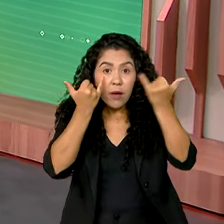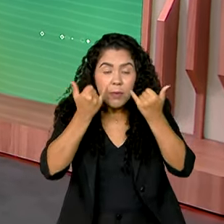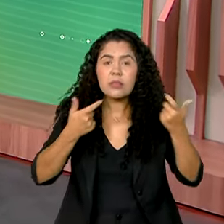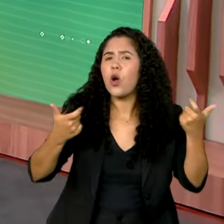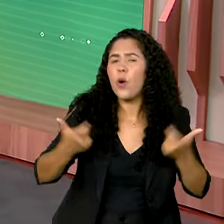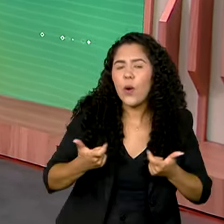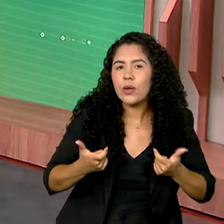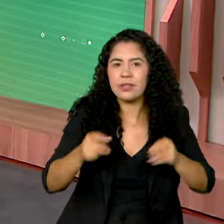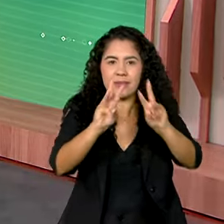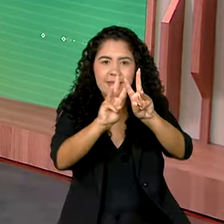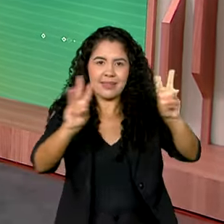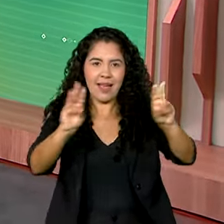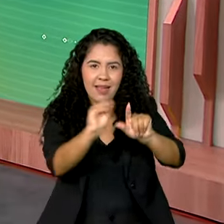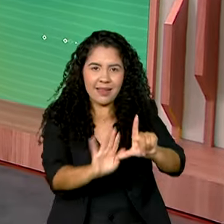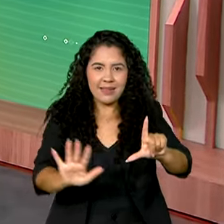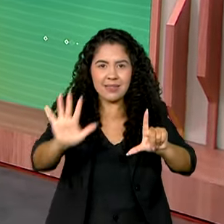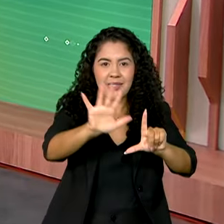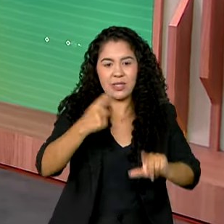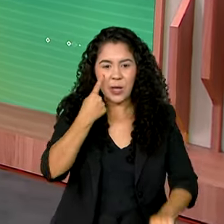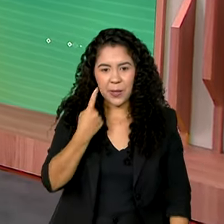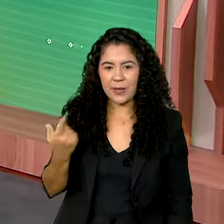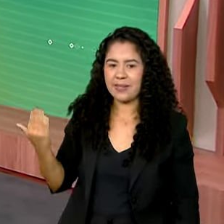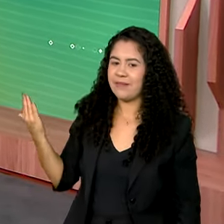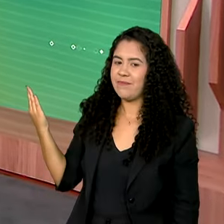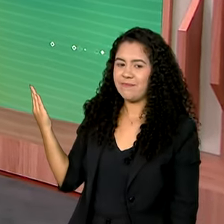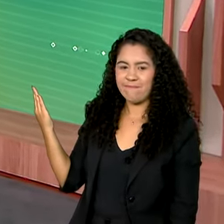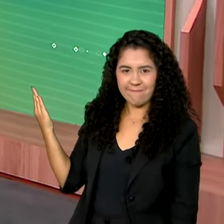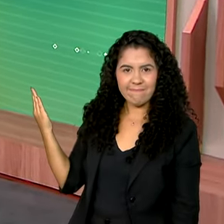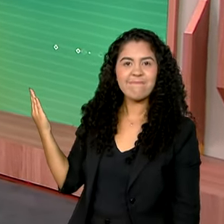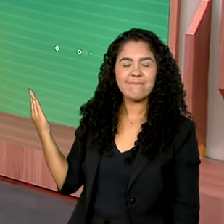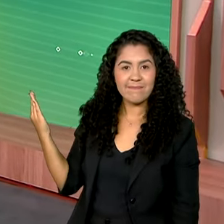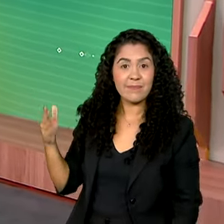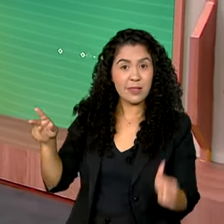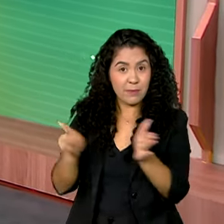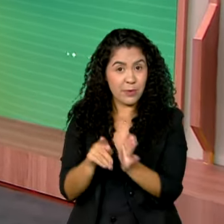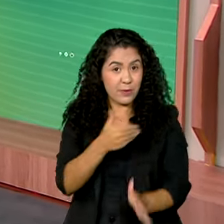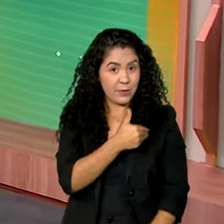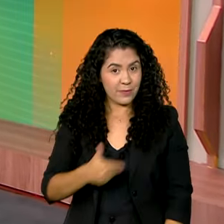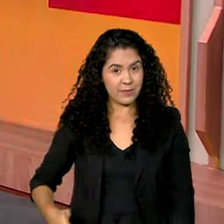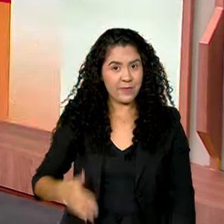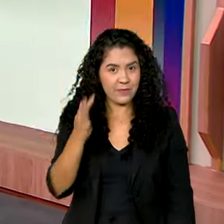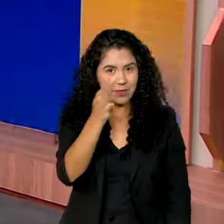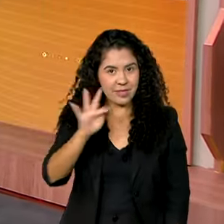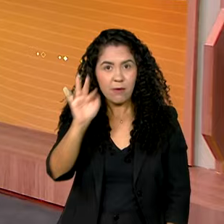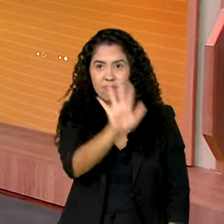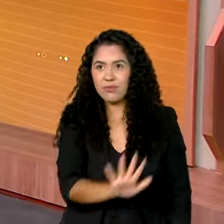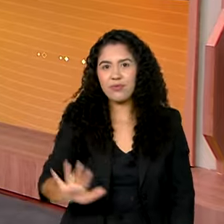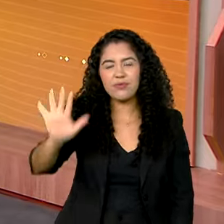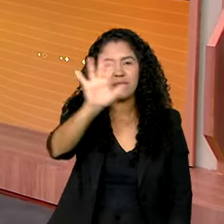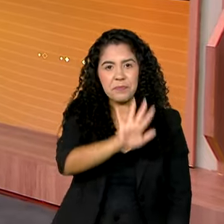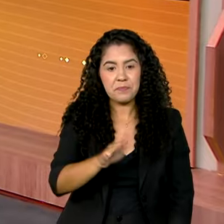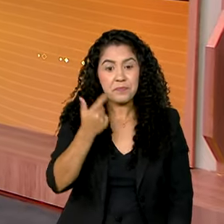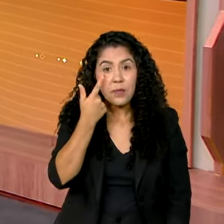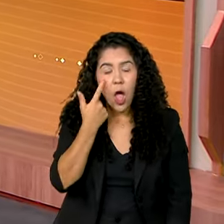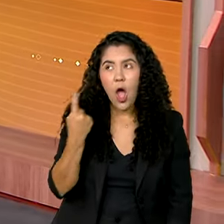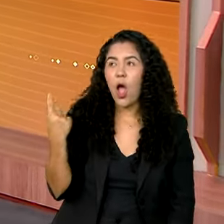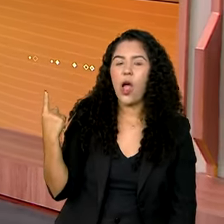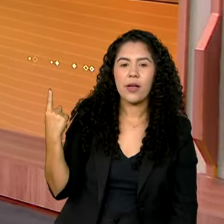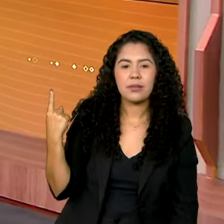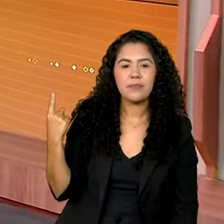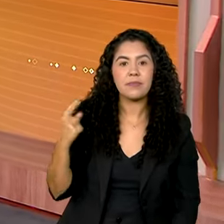plataforma Comunica.br, onde é possível verificar as ações do governo federal em todo o país. Então, vamos dar uma olhada aqui.